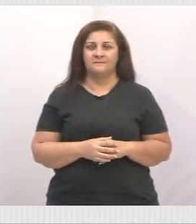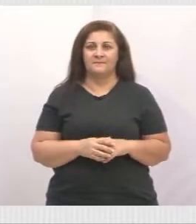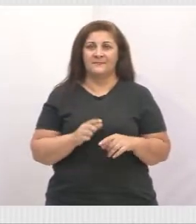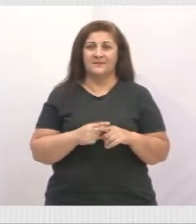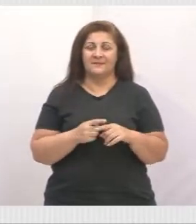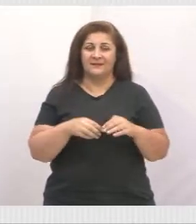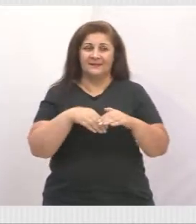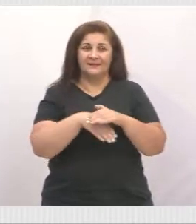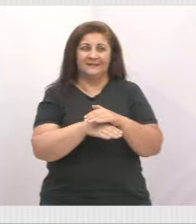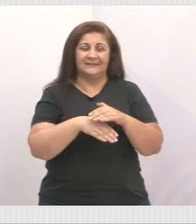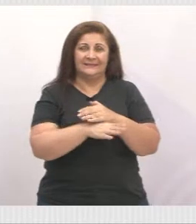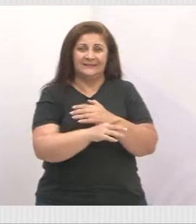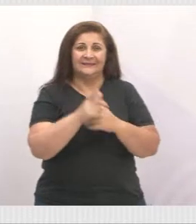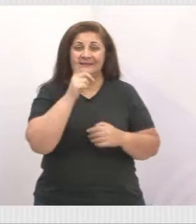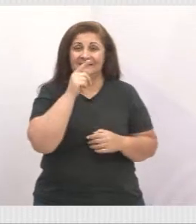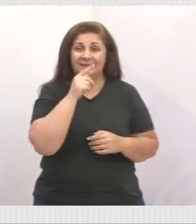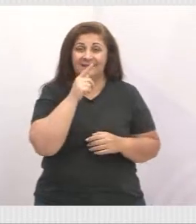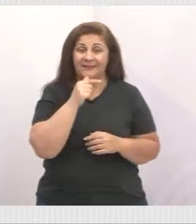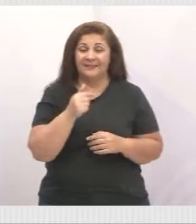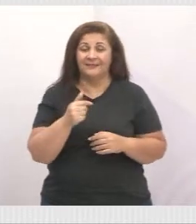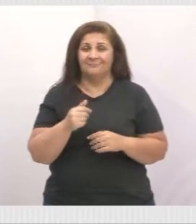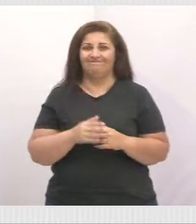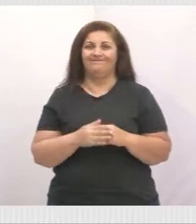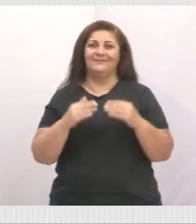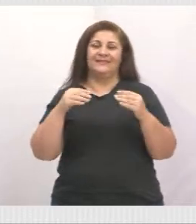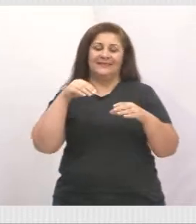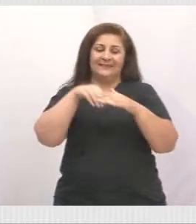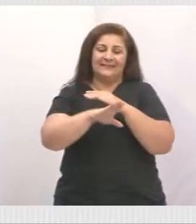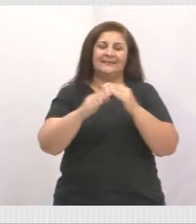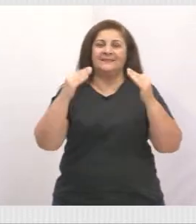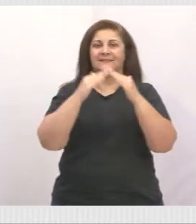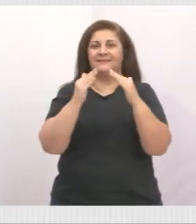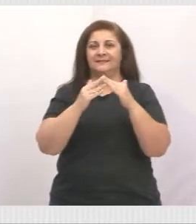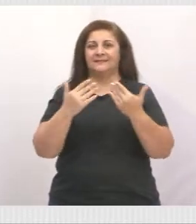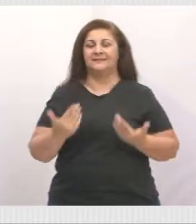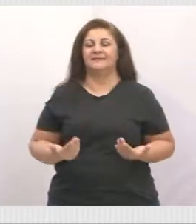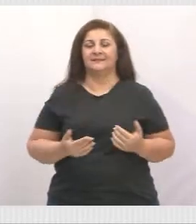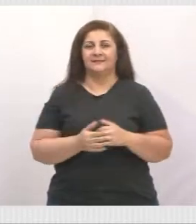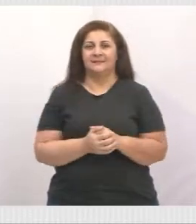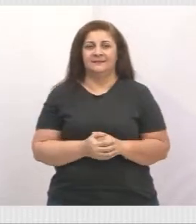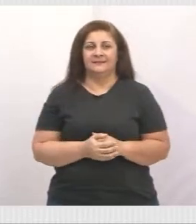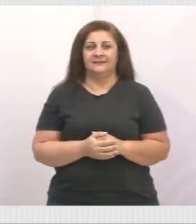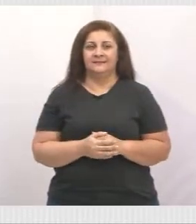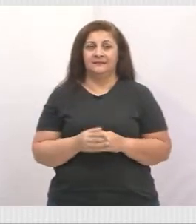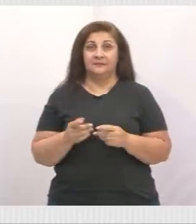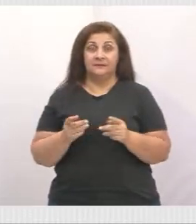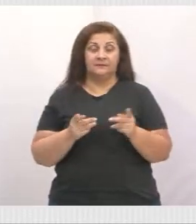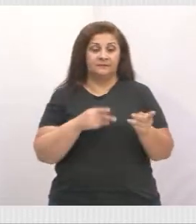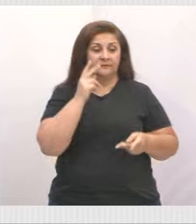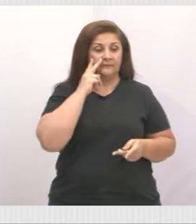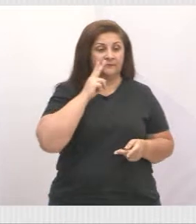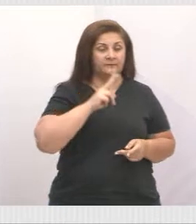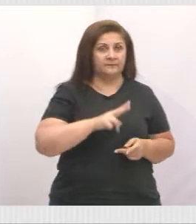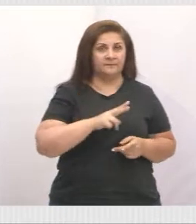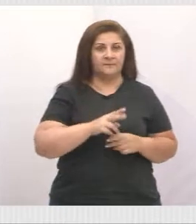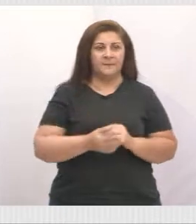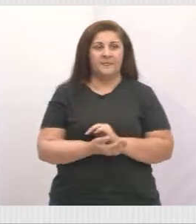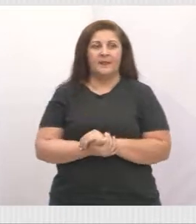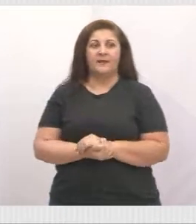infiltrando na casa do munícipe. Então, estivemos pessoalmente lá presente,